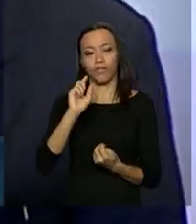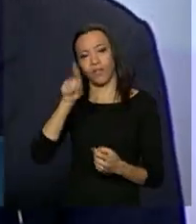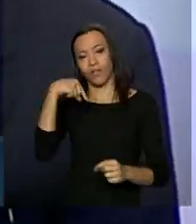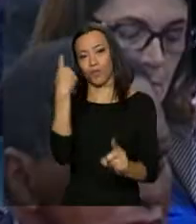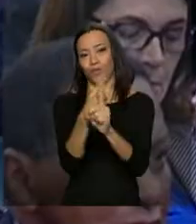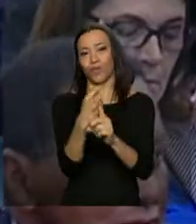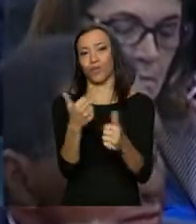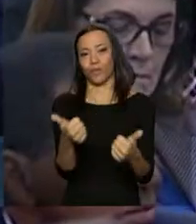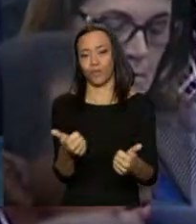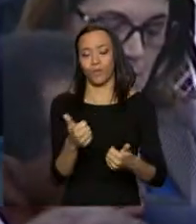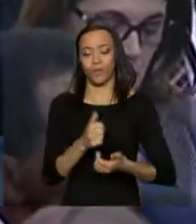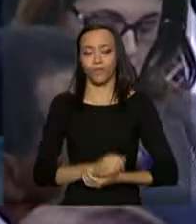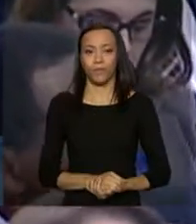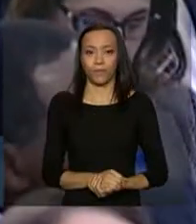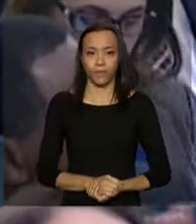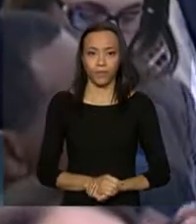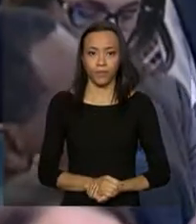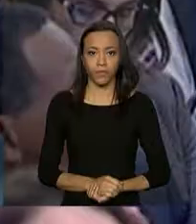oportunidade.